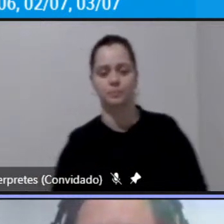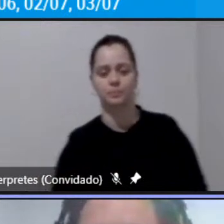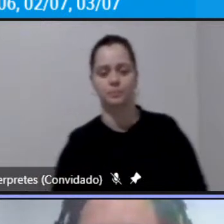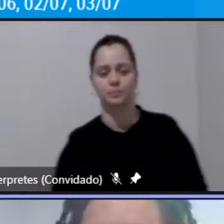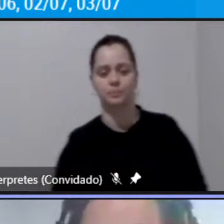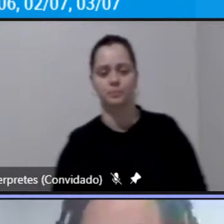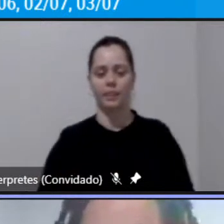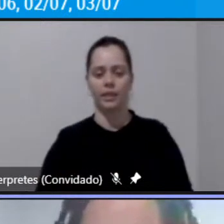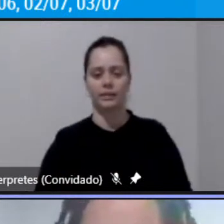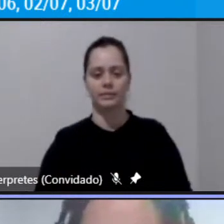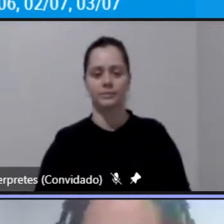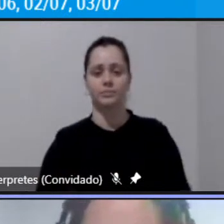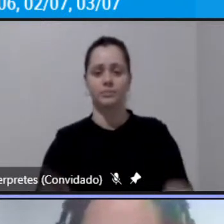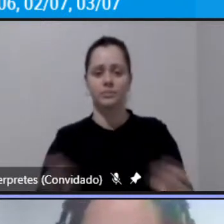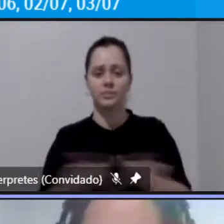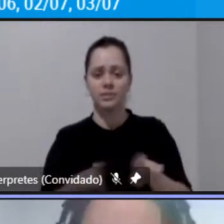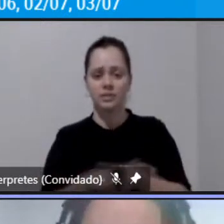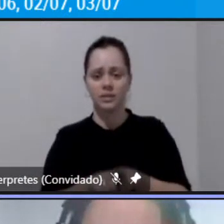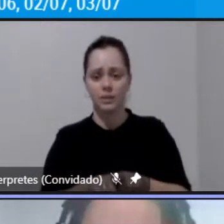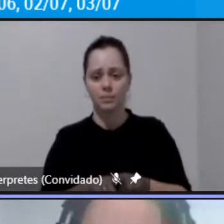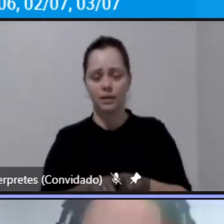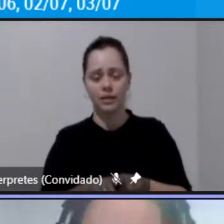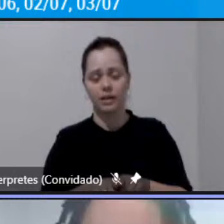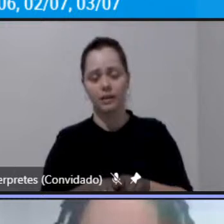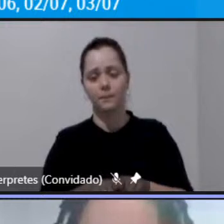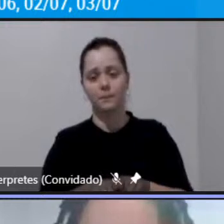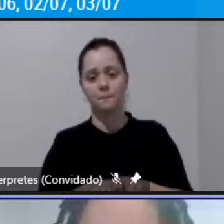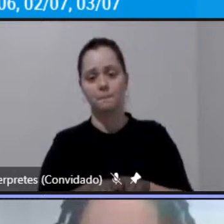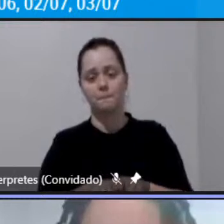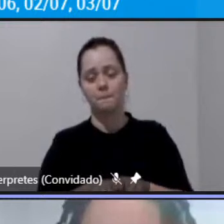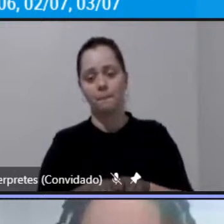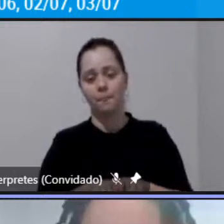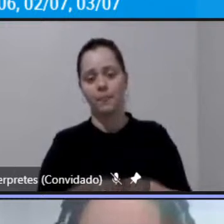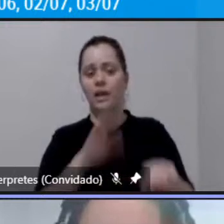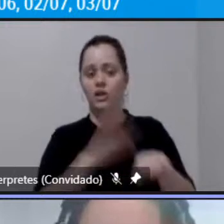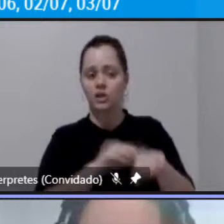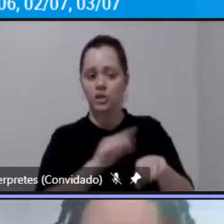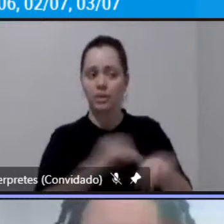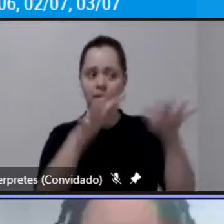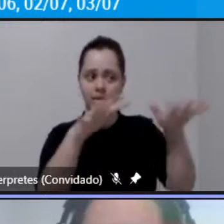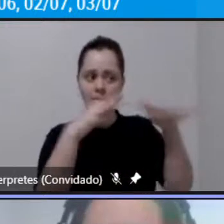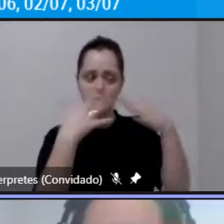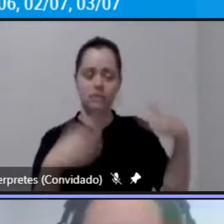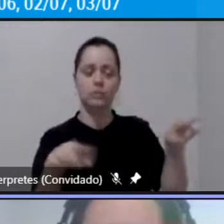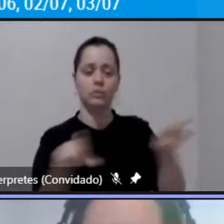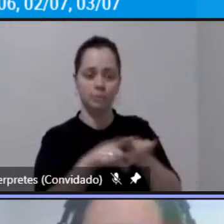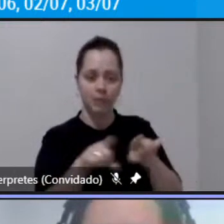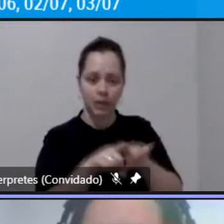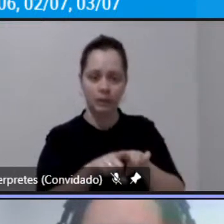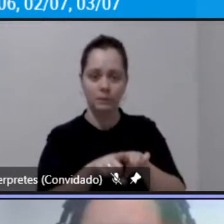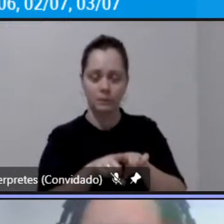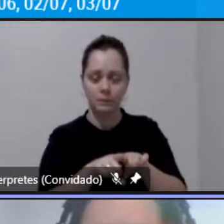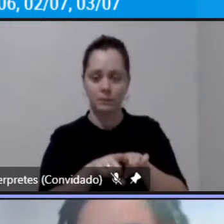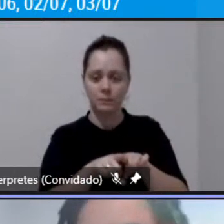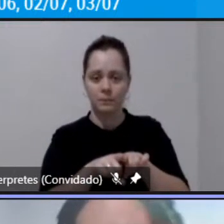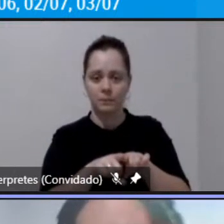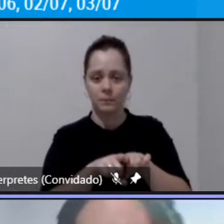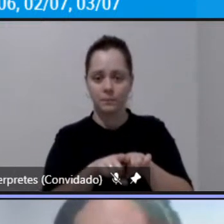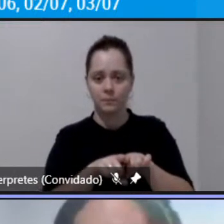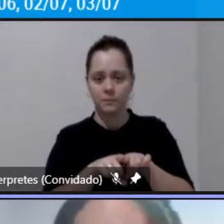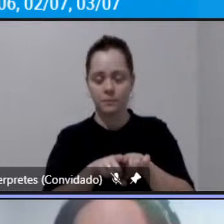também vale chamar atenção para o